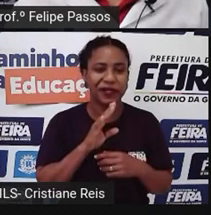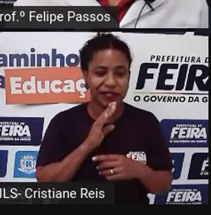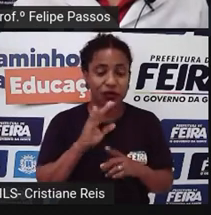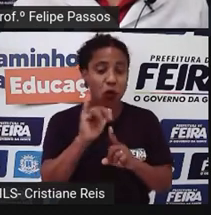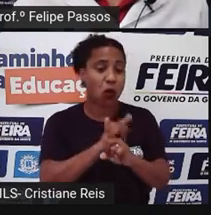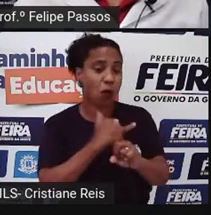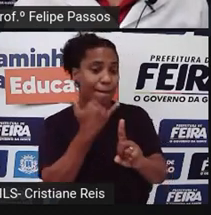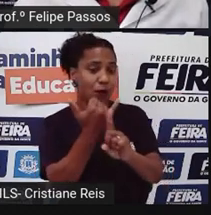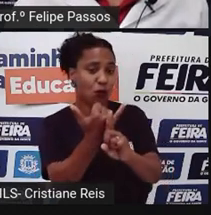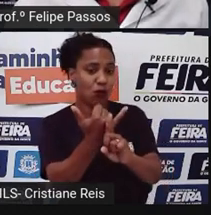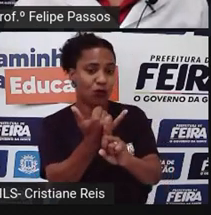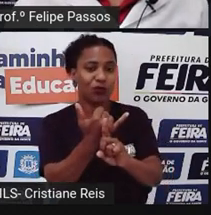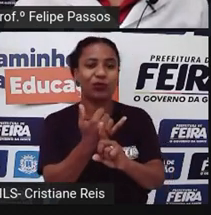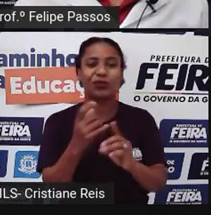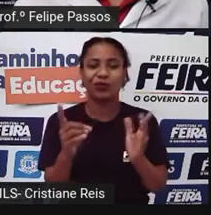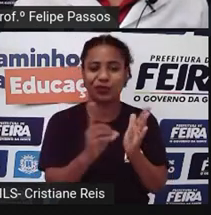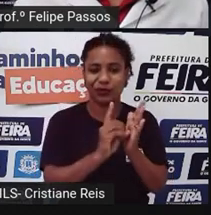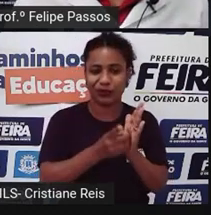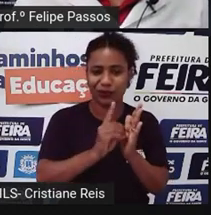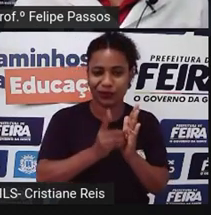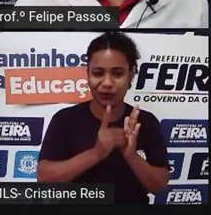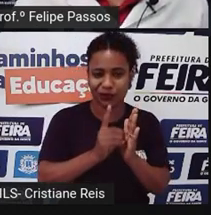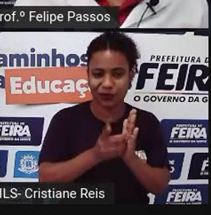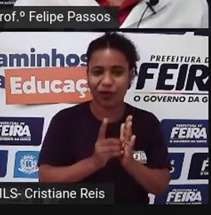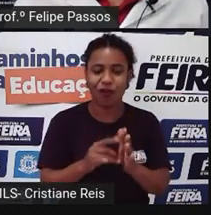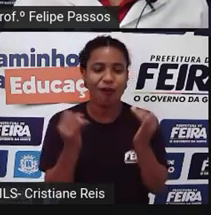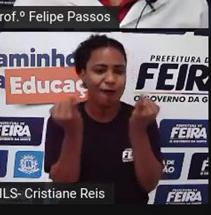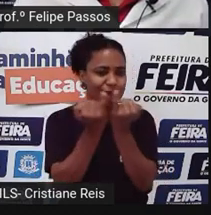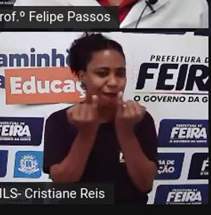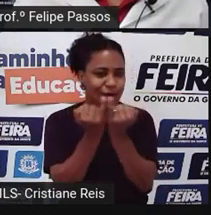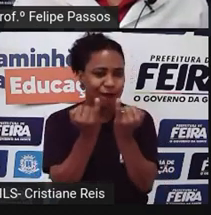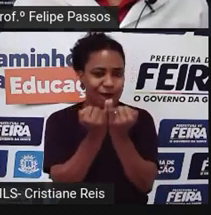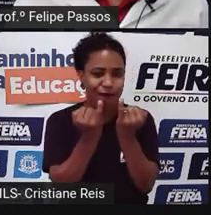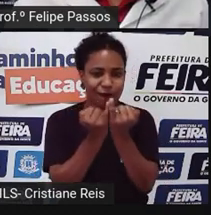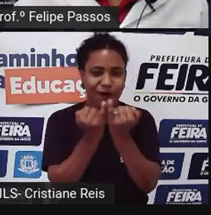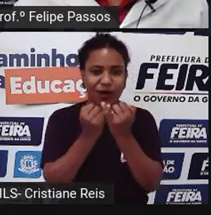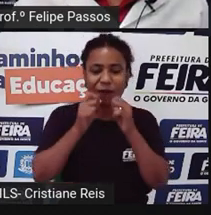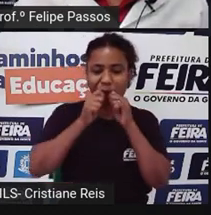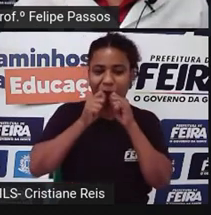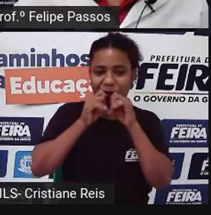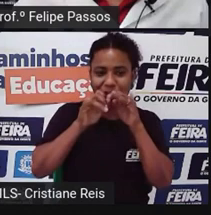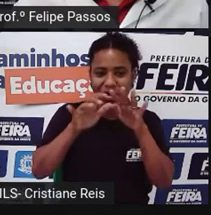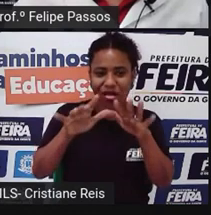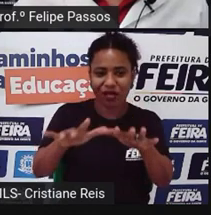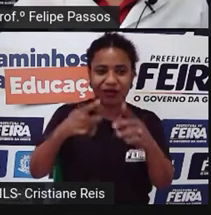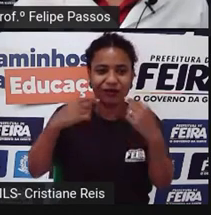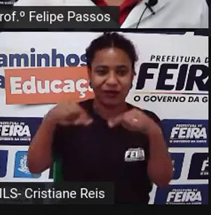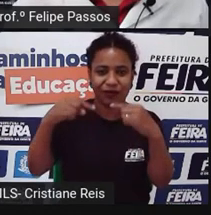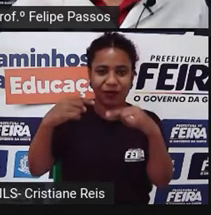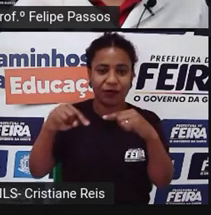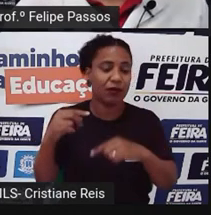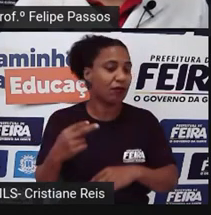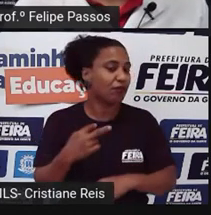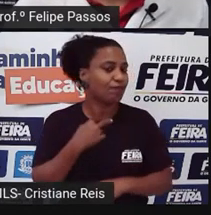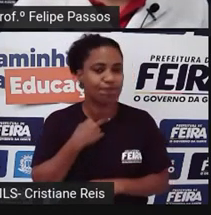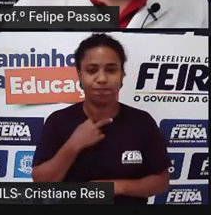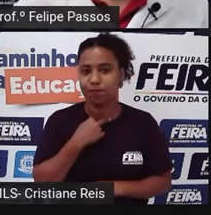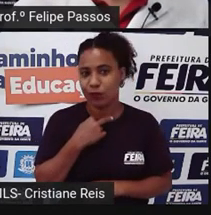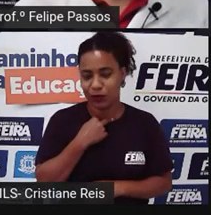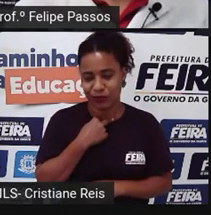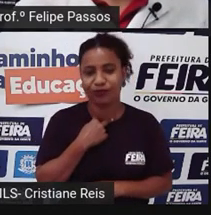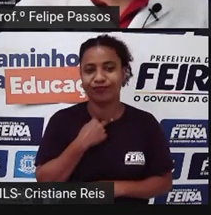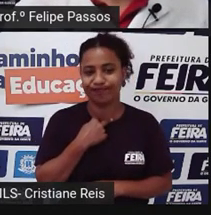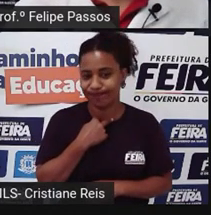digital existe, a fofoca existe também no mundo digital. Então, imagem de ninguém pode ser associada